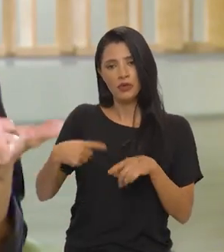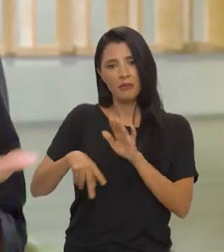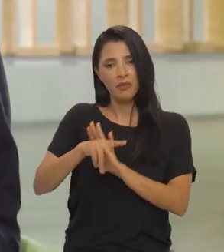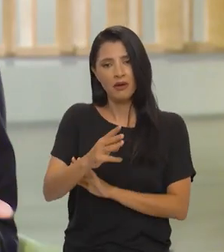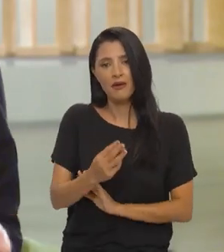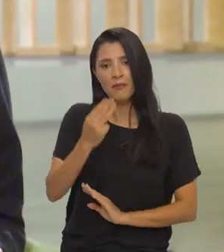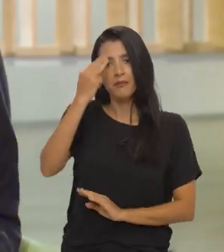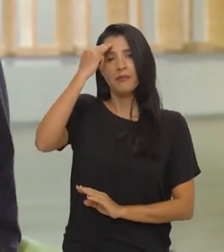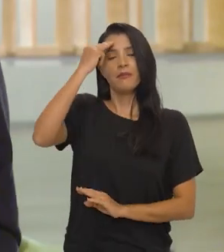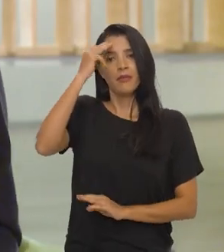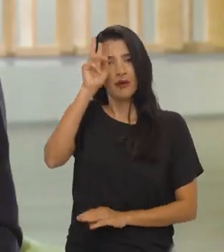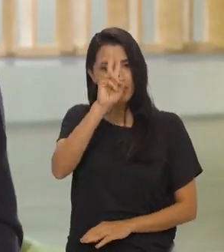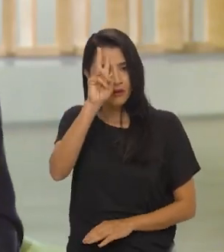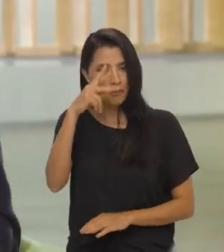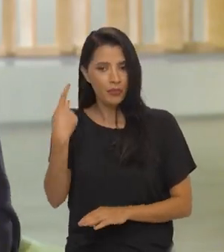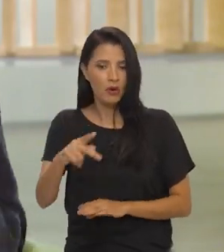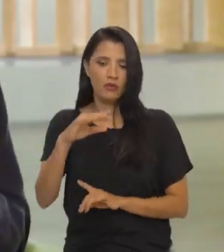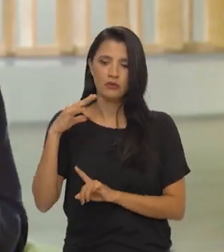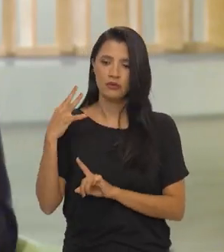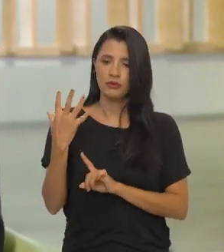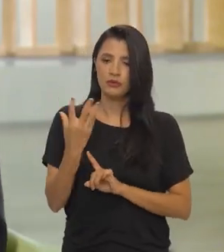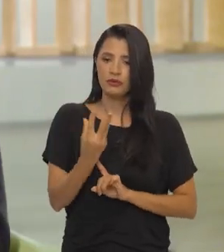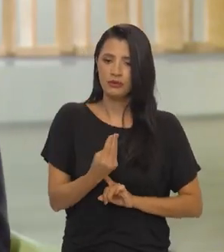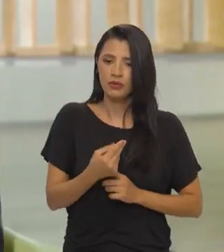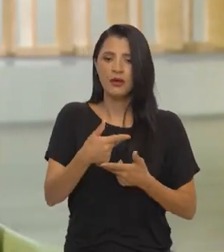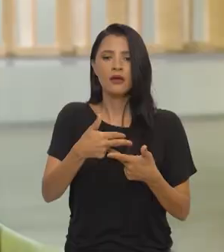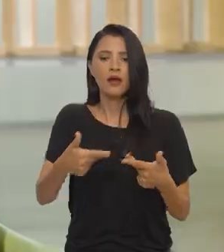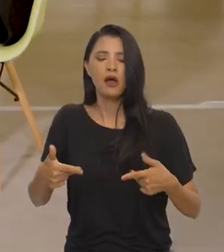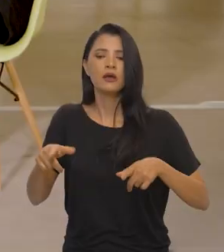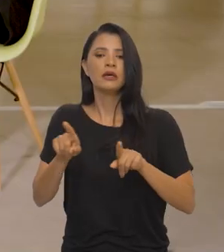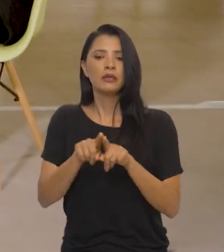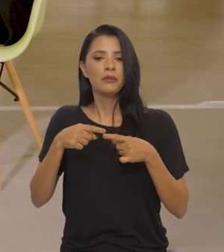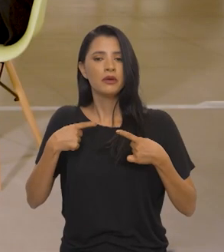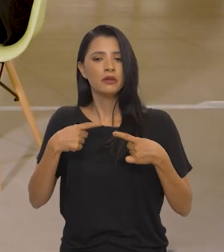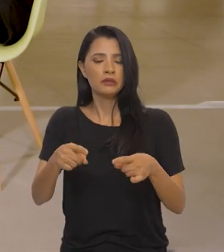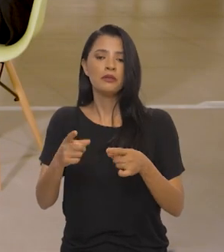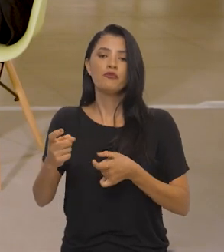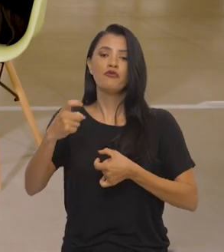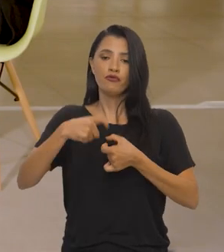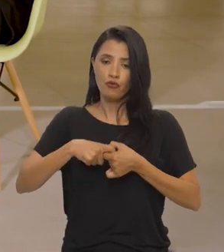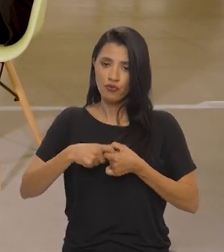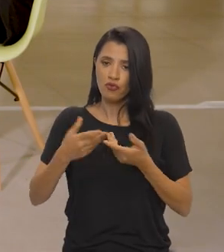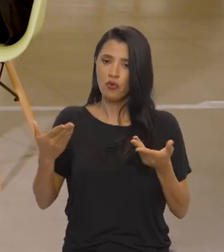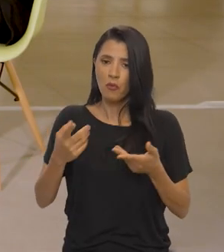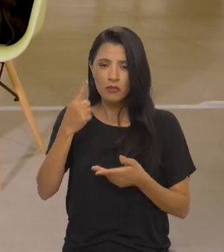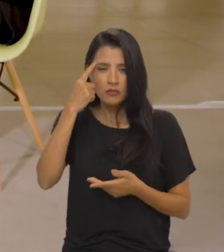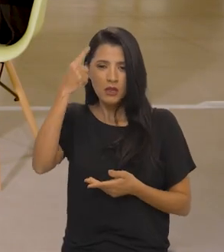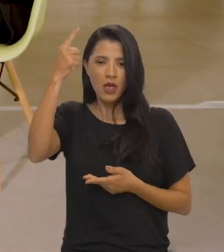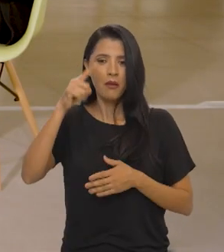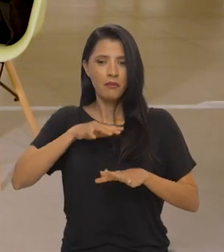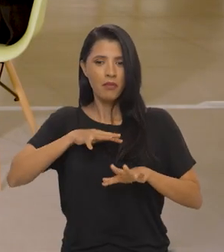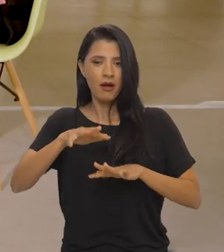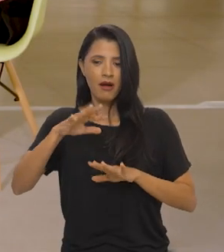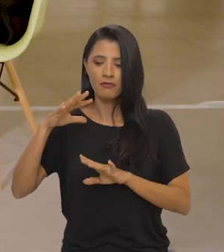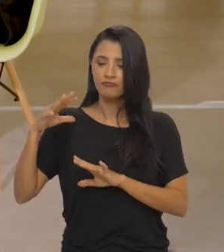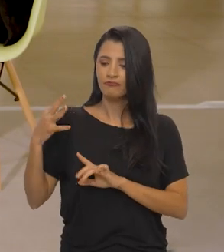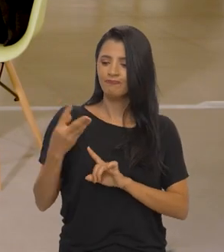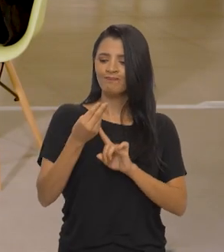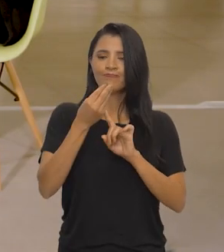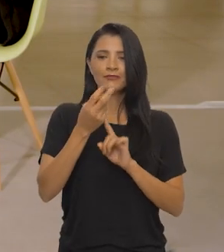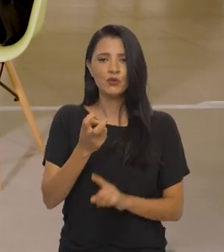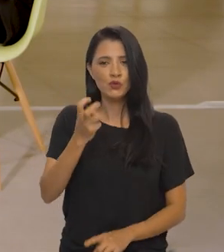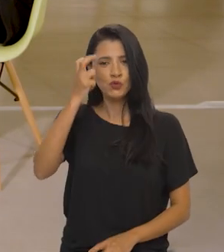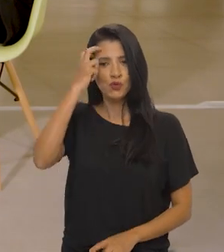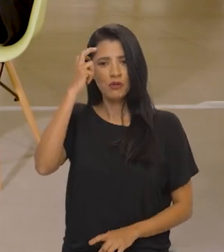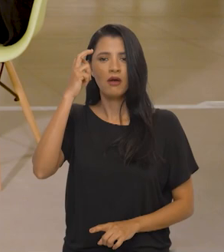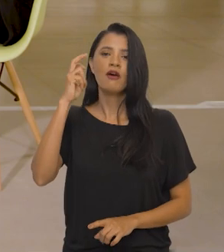política para a memória das artes. Lançamos, recuperamos, retomamos uma ideia de mobilidade